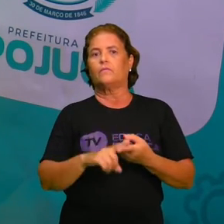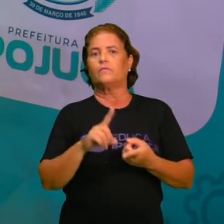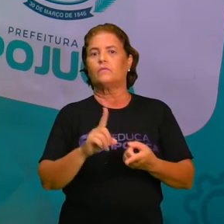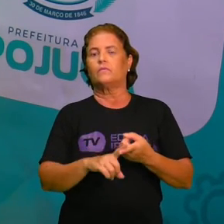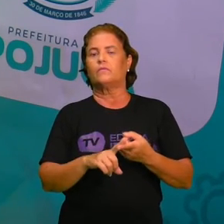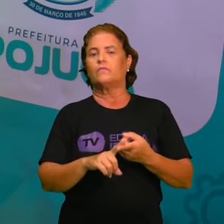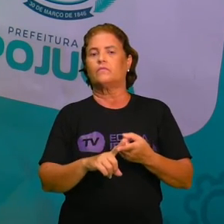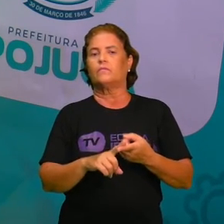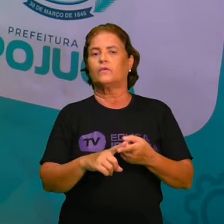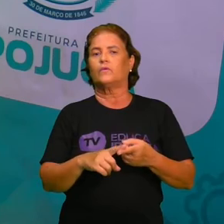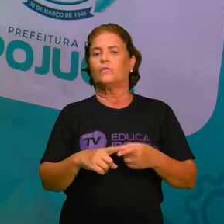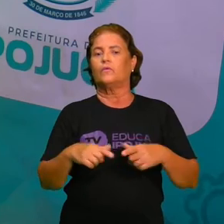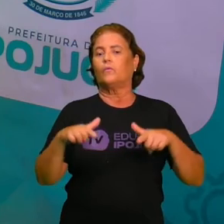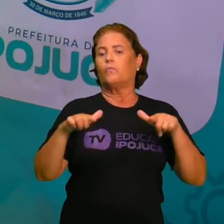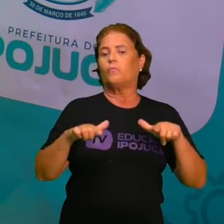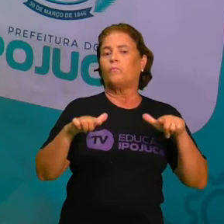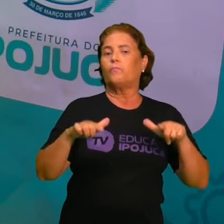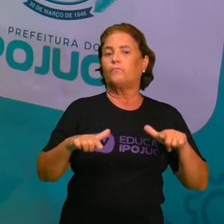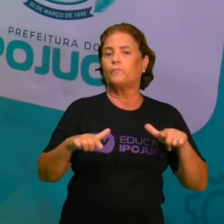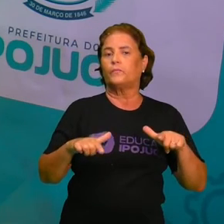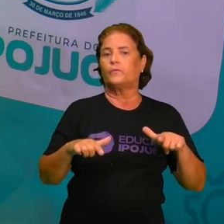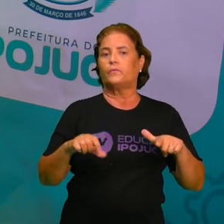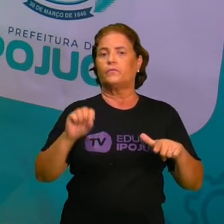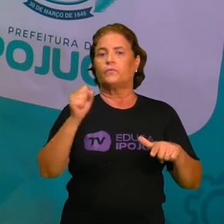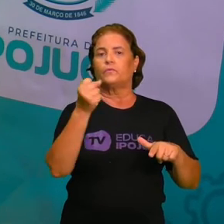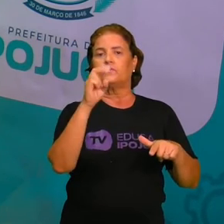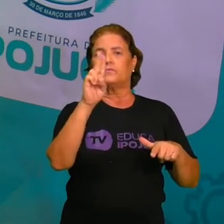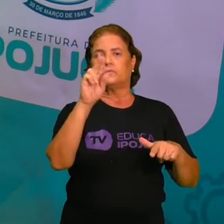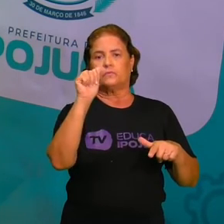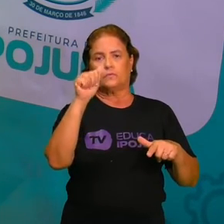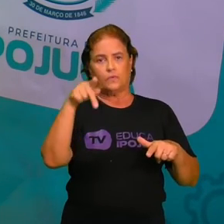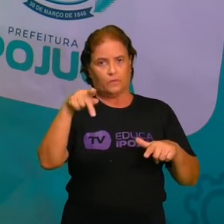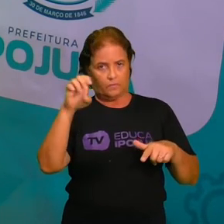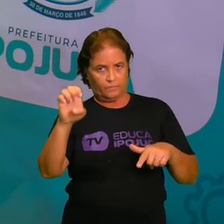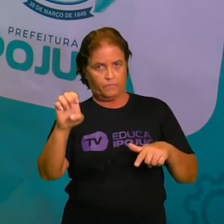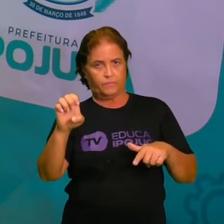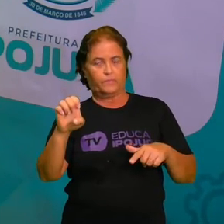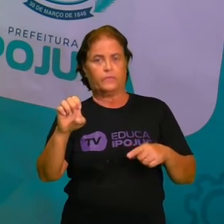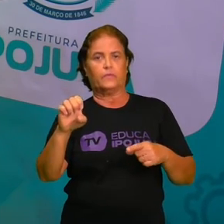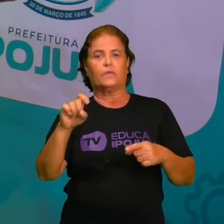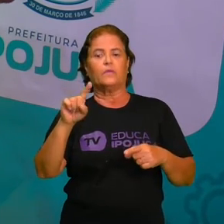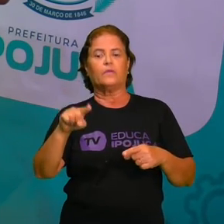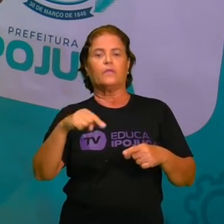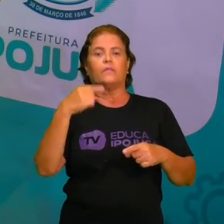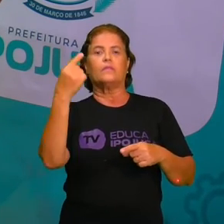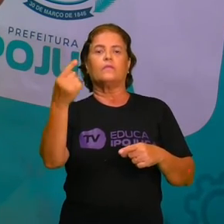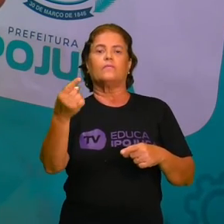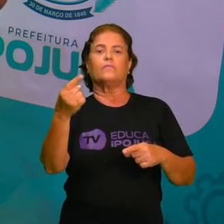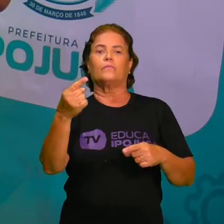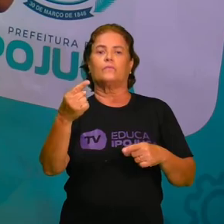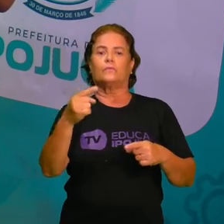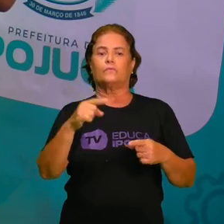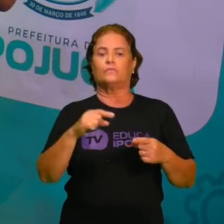A princípio, o Porto de Suape, e depois na sua extensiva caminhada, o Porto de Suape.